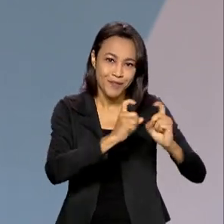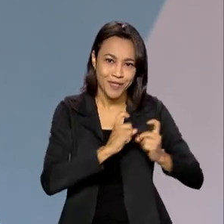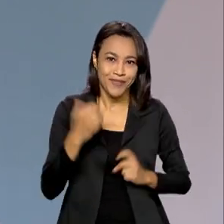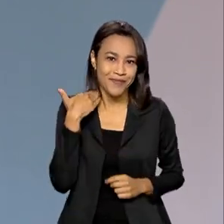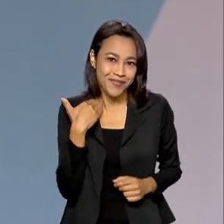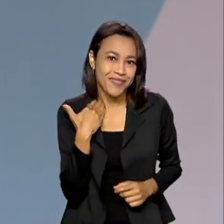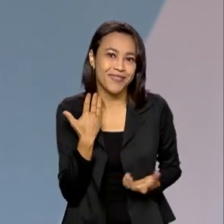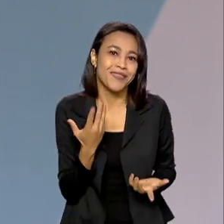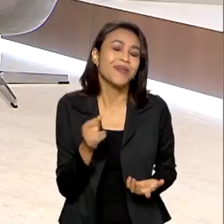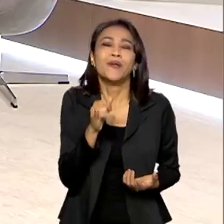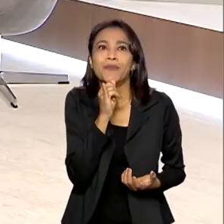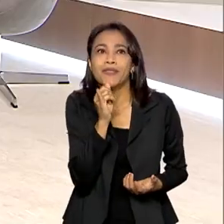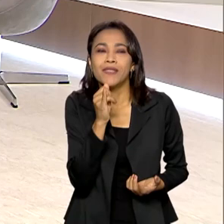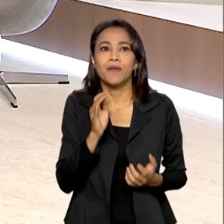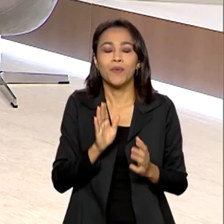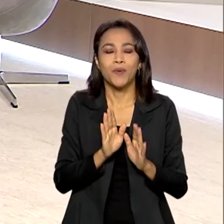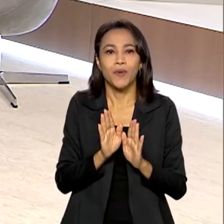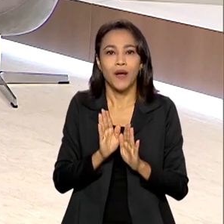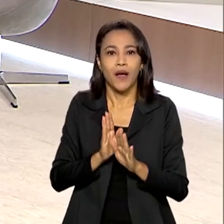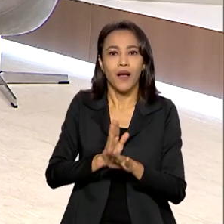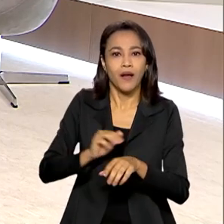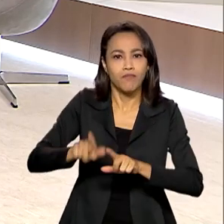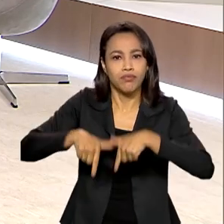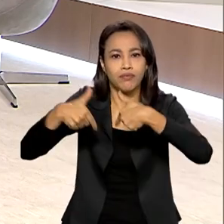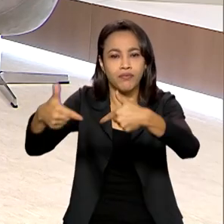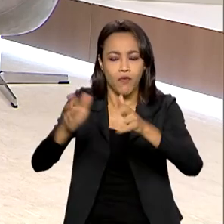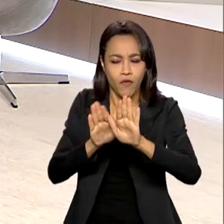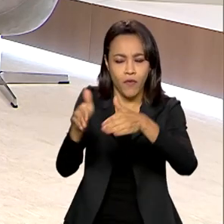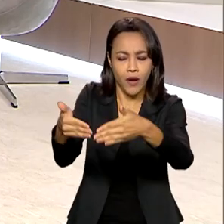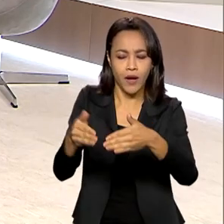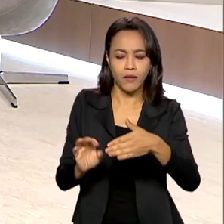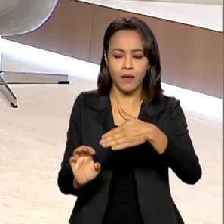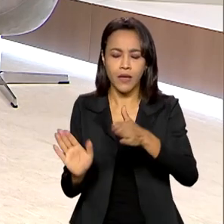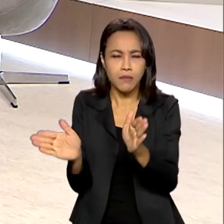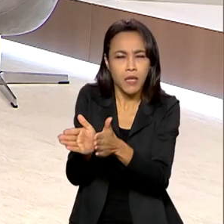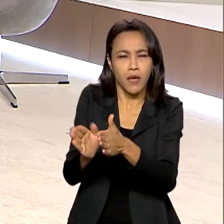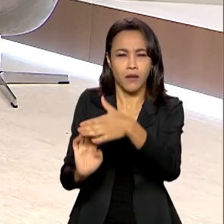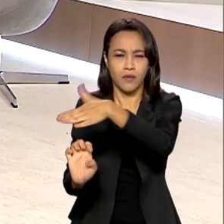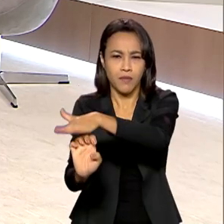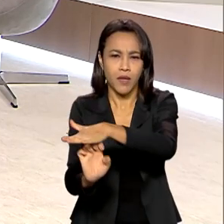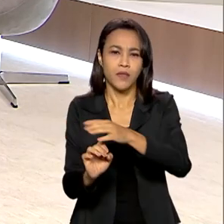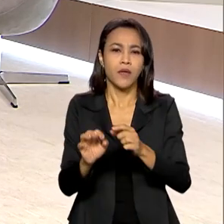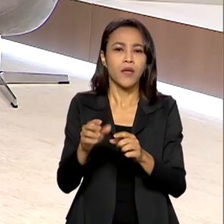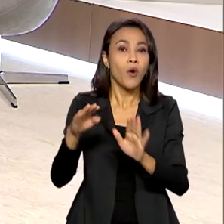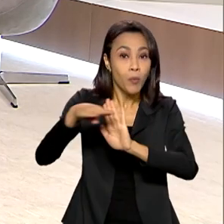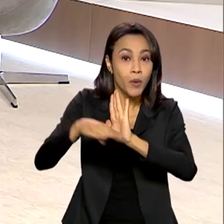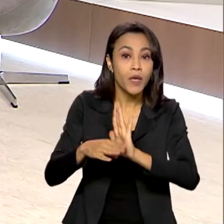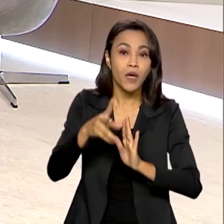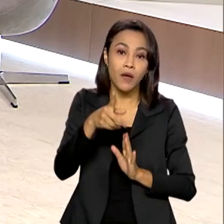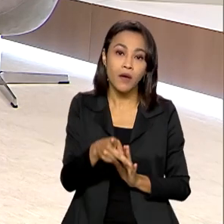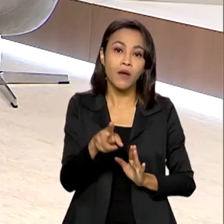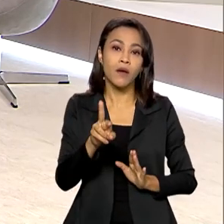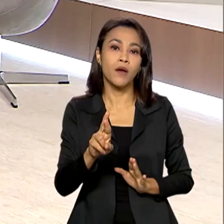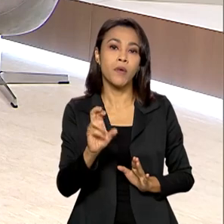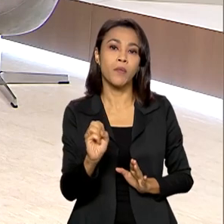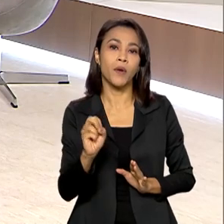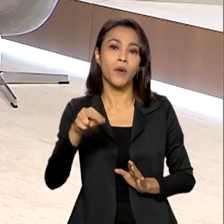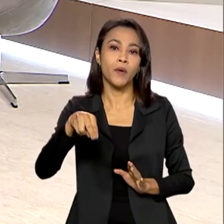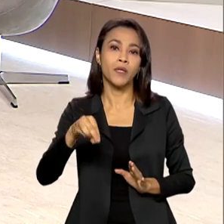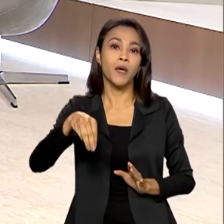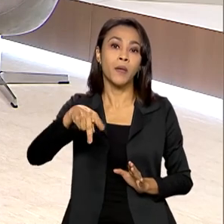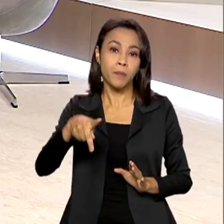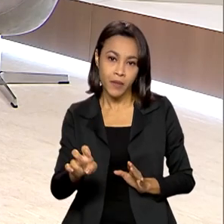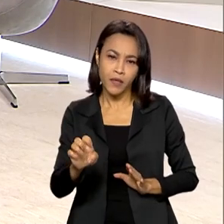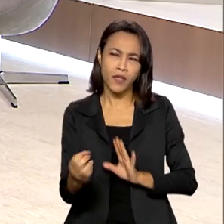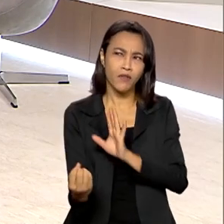pensar, por exemplo, nas iniciativas voltadas às micro e pequenas empresas, né? Como é o caso do Pronamp, um programa que foi criado em 2020